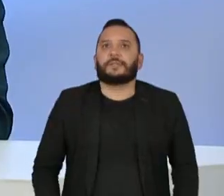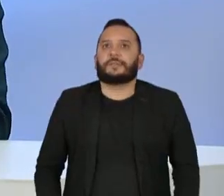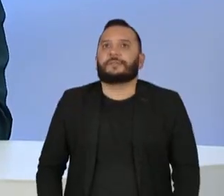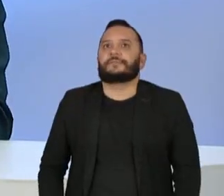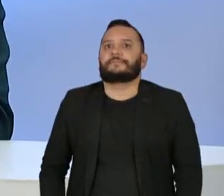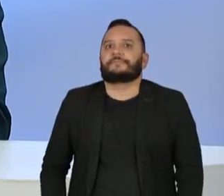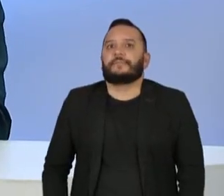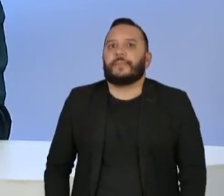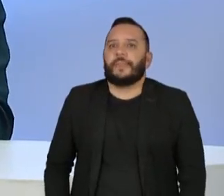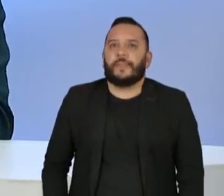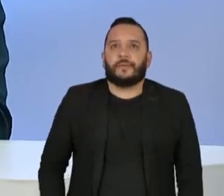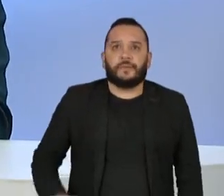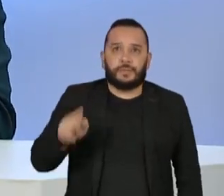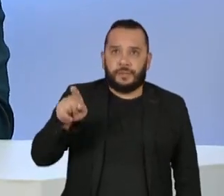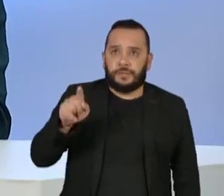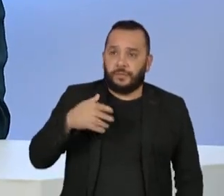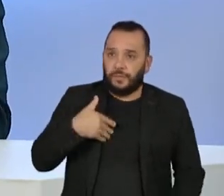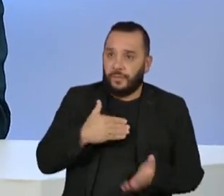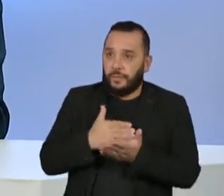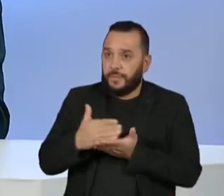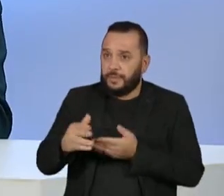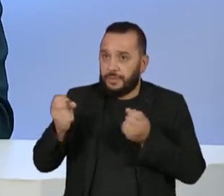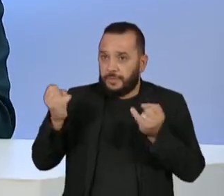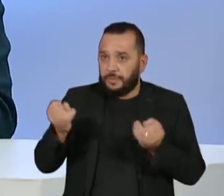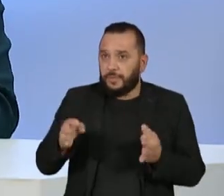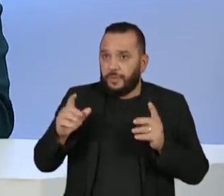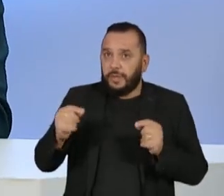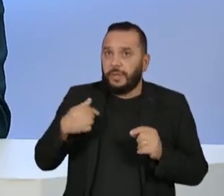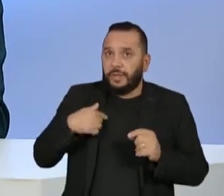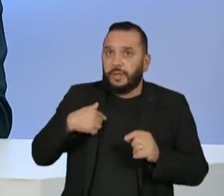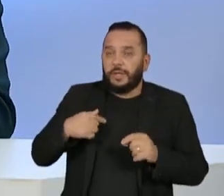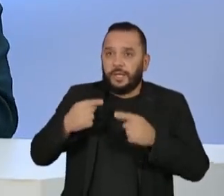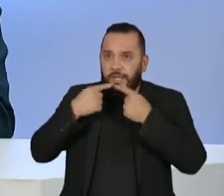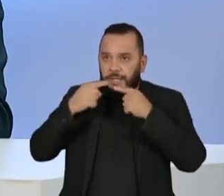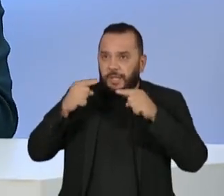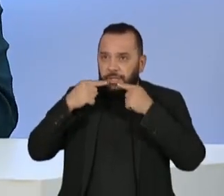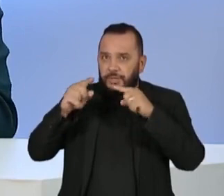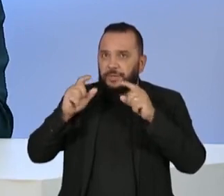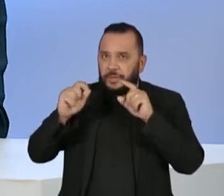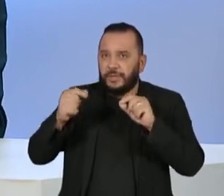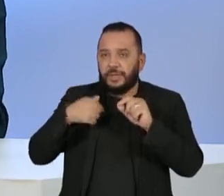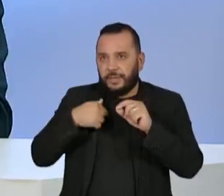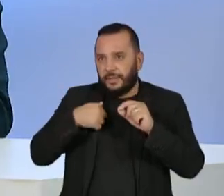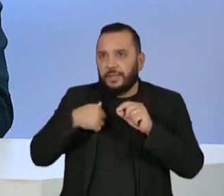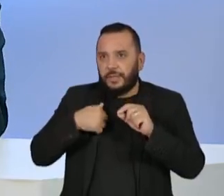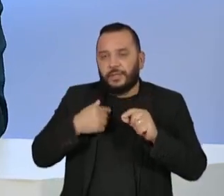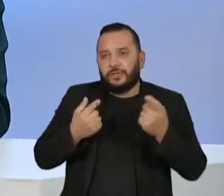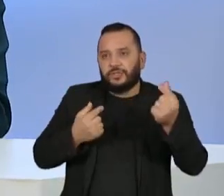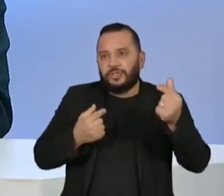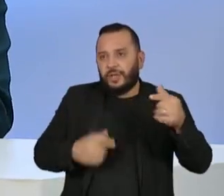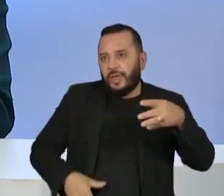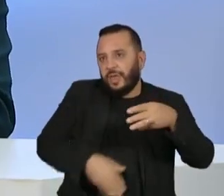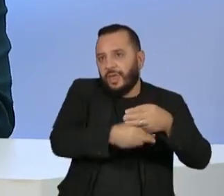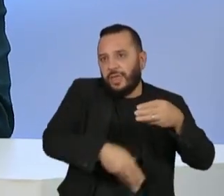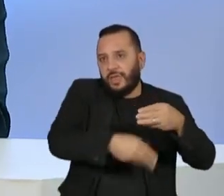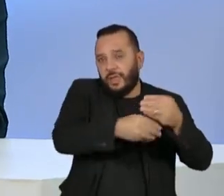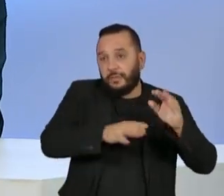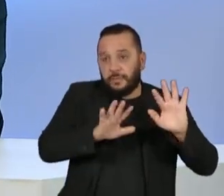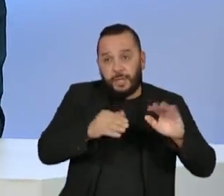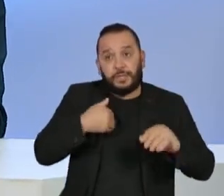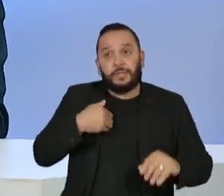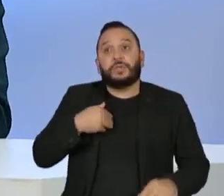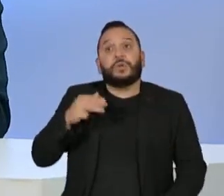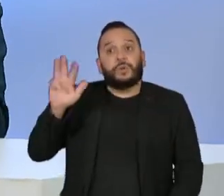Senador, o senhor falou no começo da sua fala, refutou a crítica de cheque em branco, crítica essa que a campanha do presidente eleito Lula